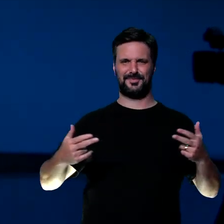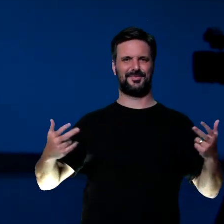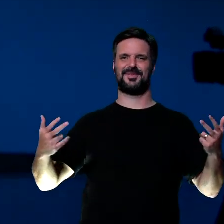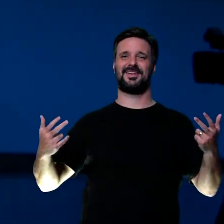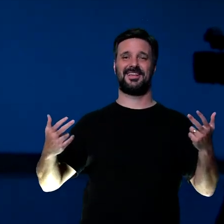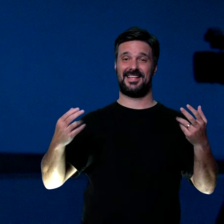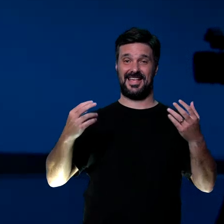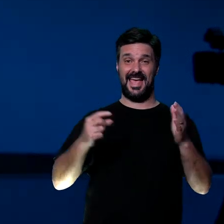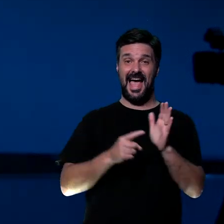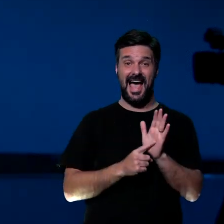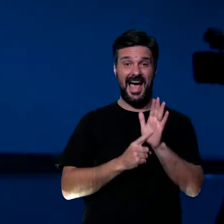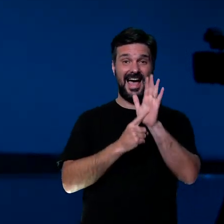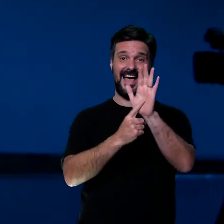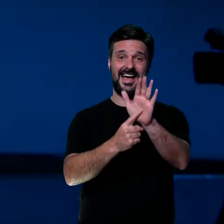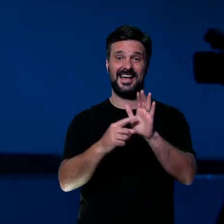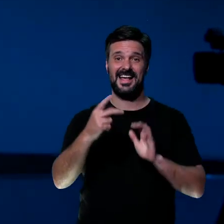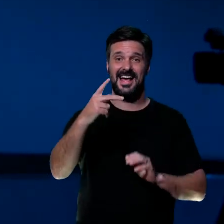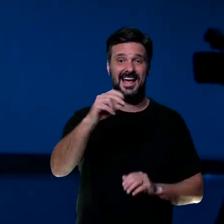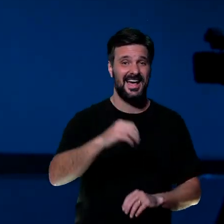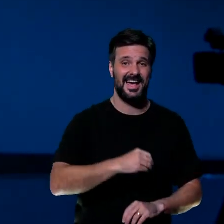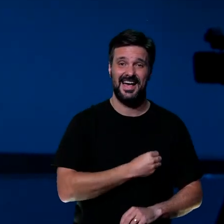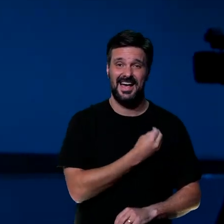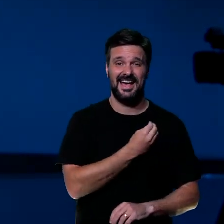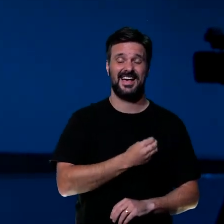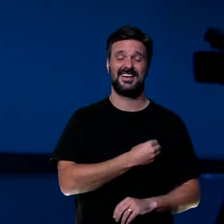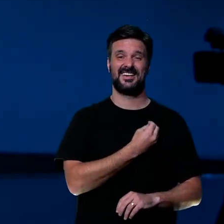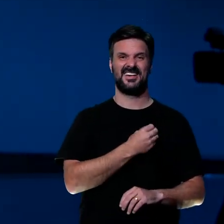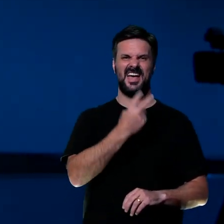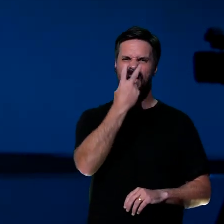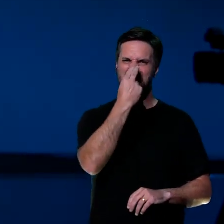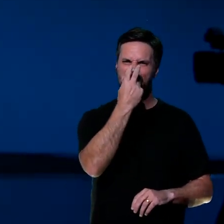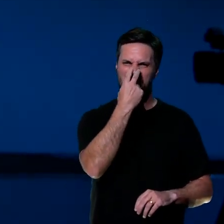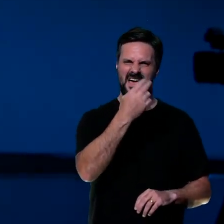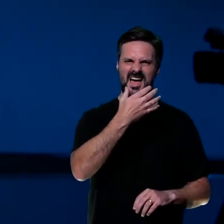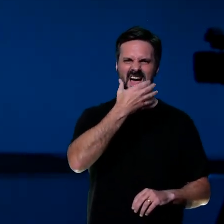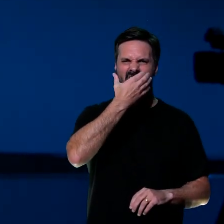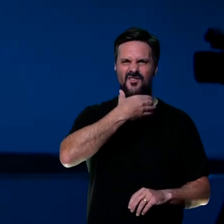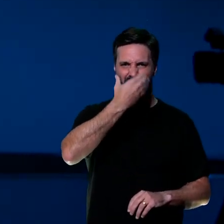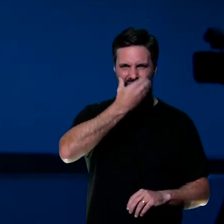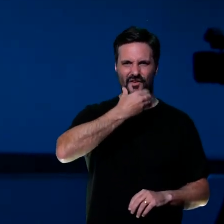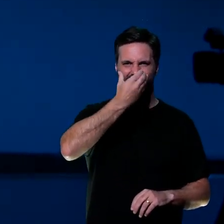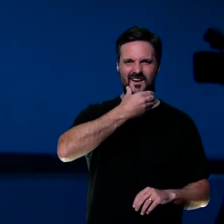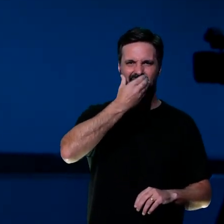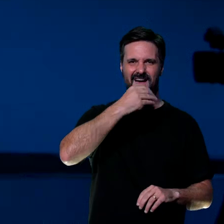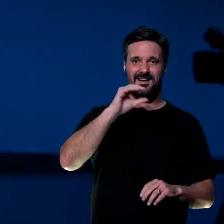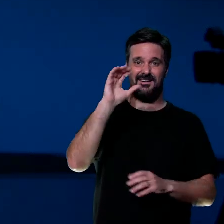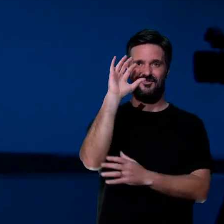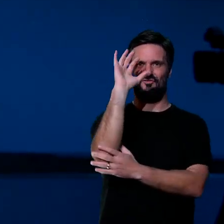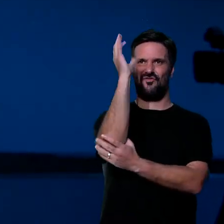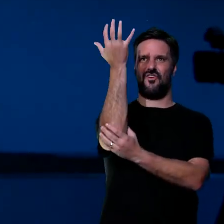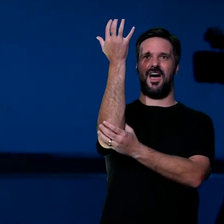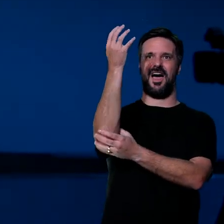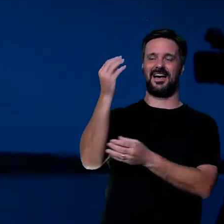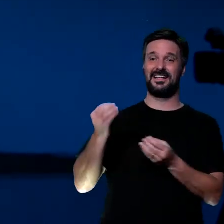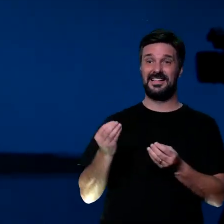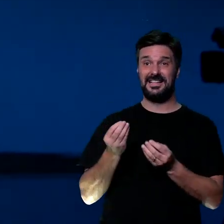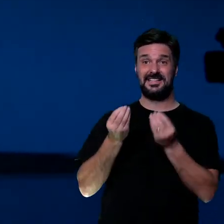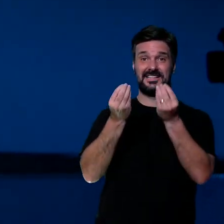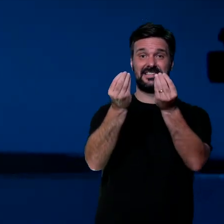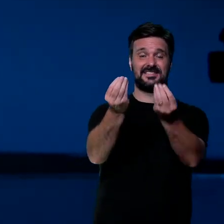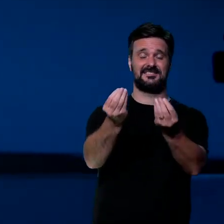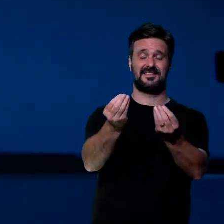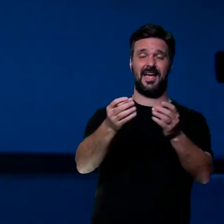isso começa a aparecer na tua vida, como uma fruta, que aparece numa árvore, sem se esforçar muito, porque você está firmado,